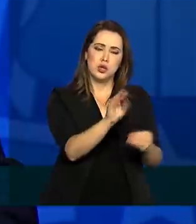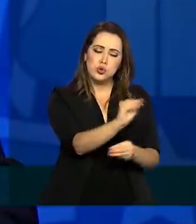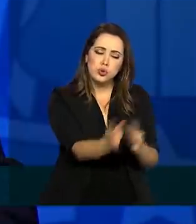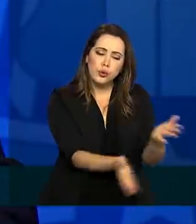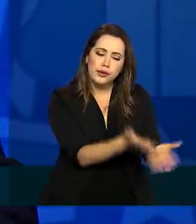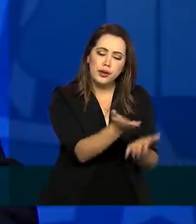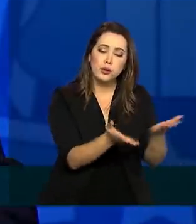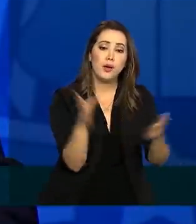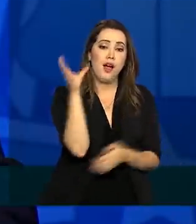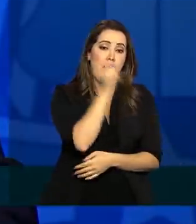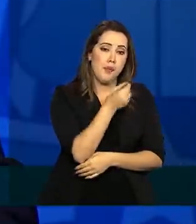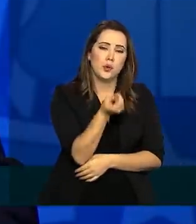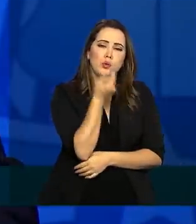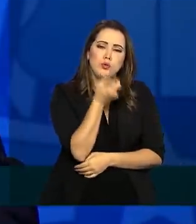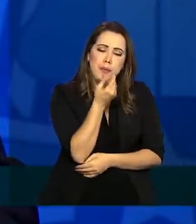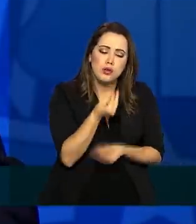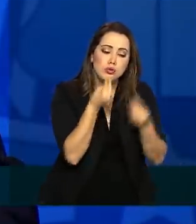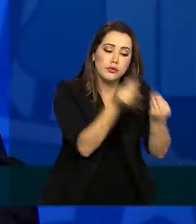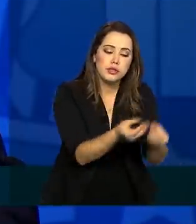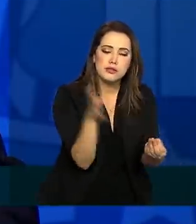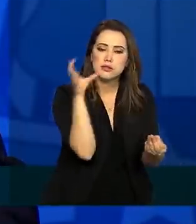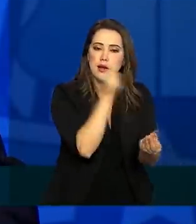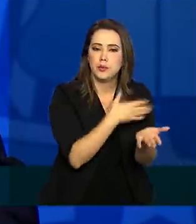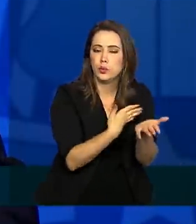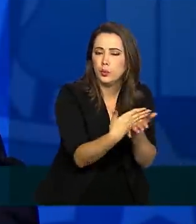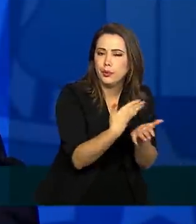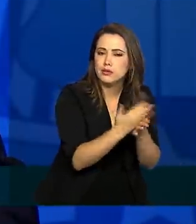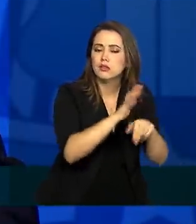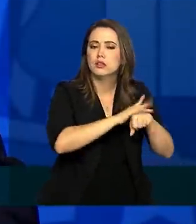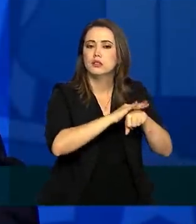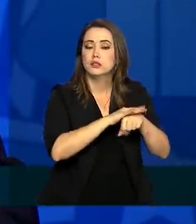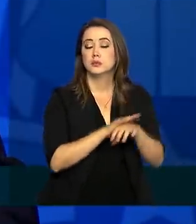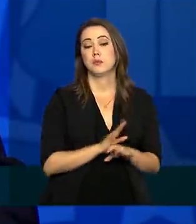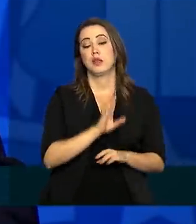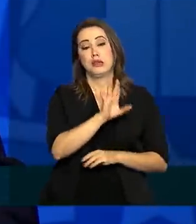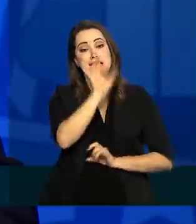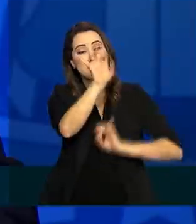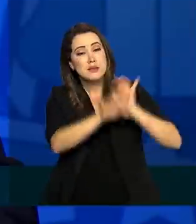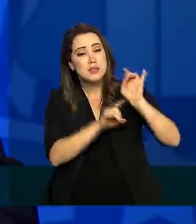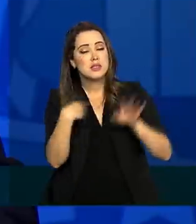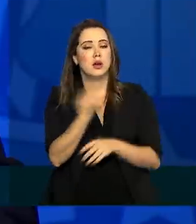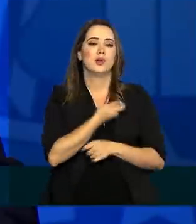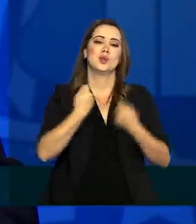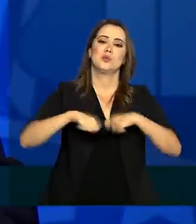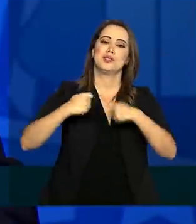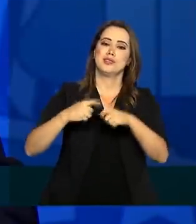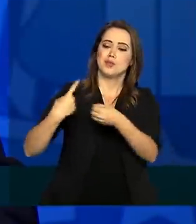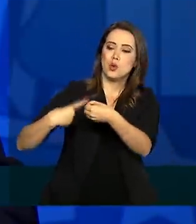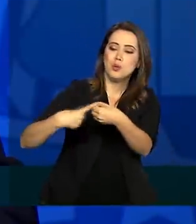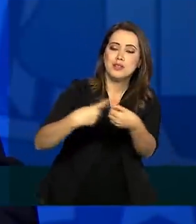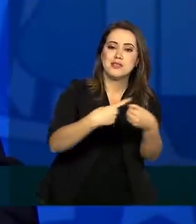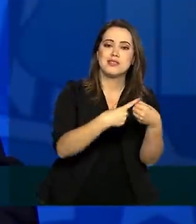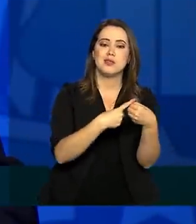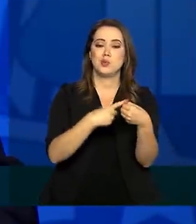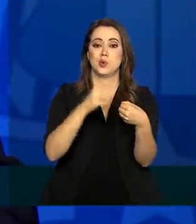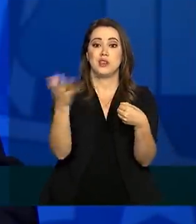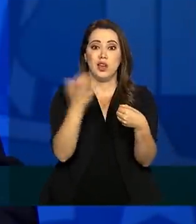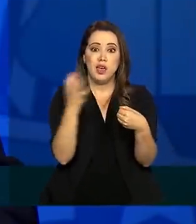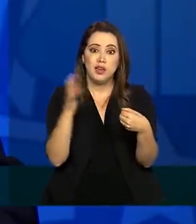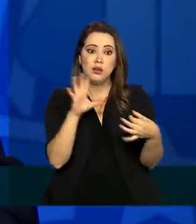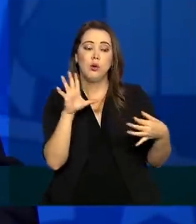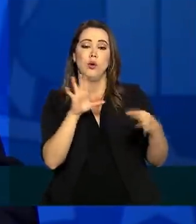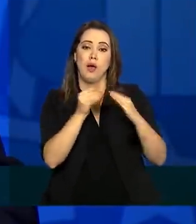medicamentoso. Em especial, precisamos da adesão dos municípios aos centros comunitários que